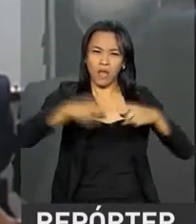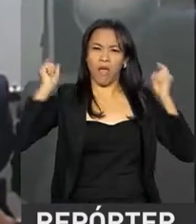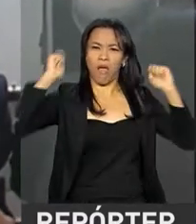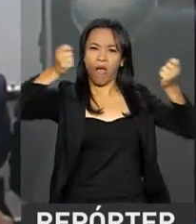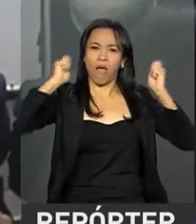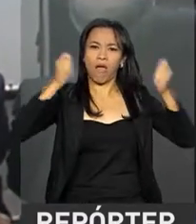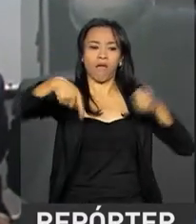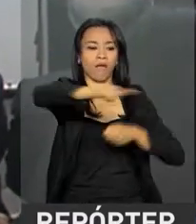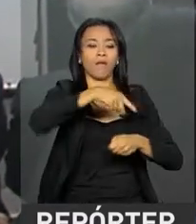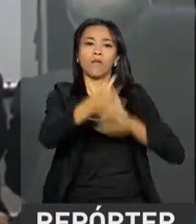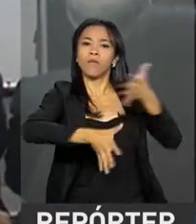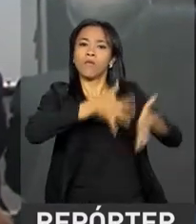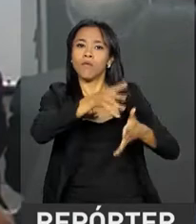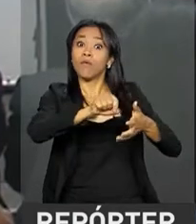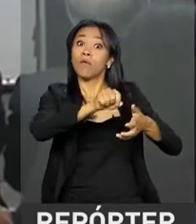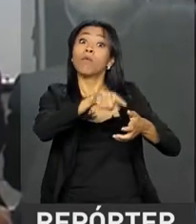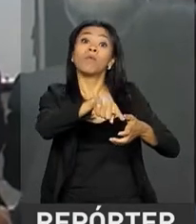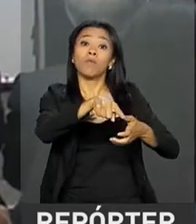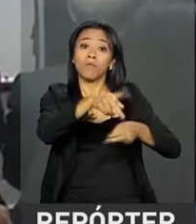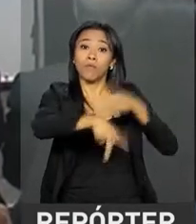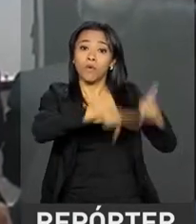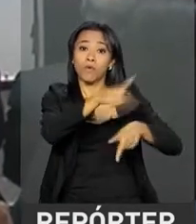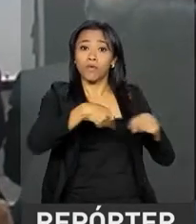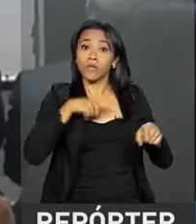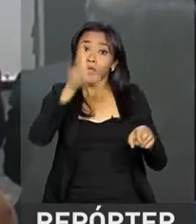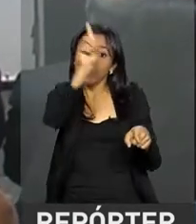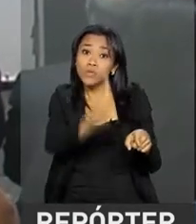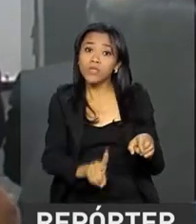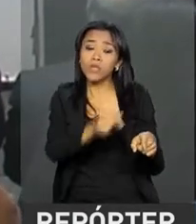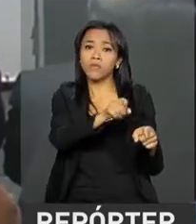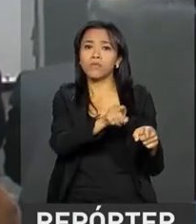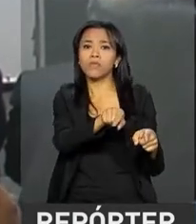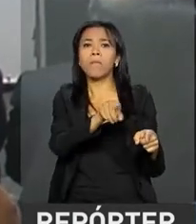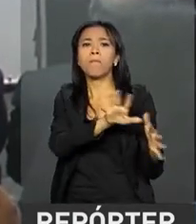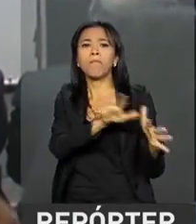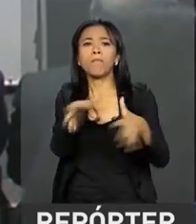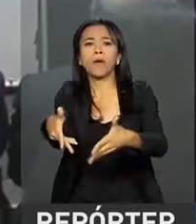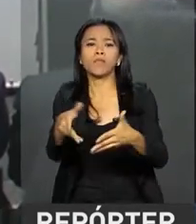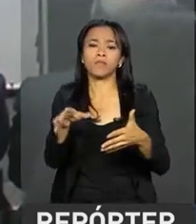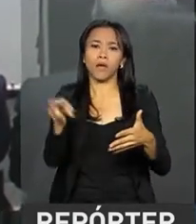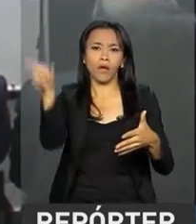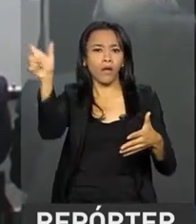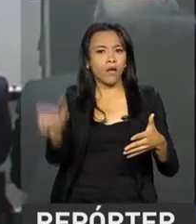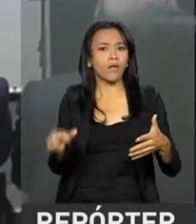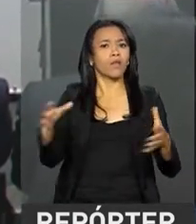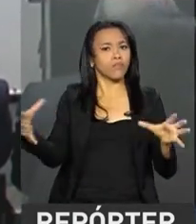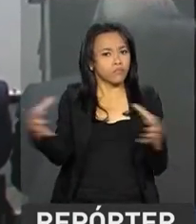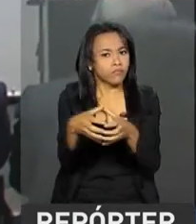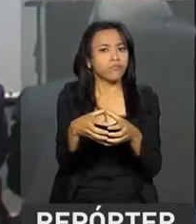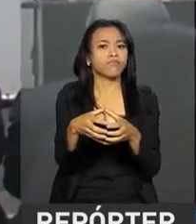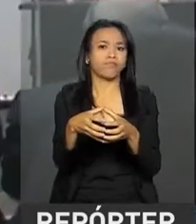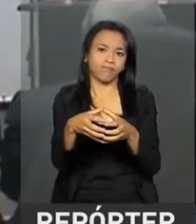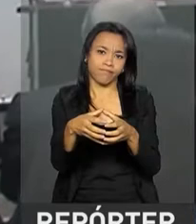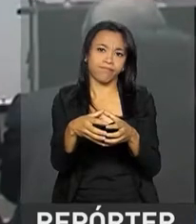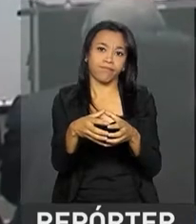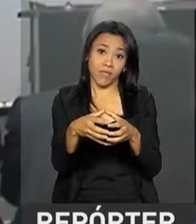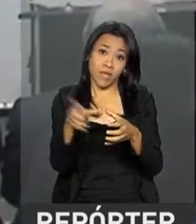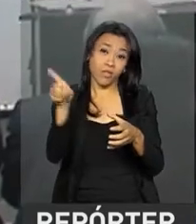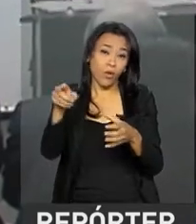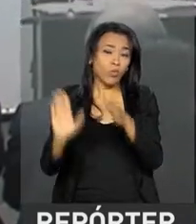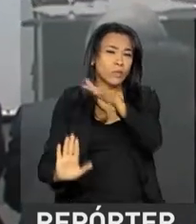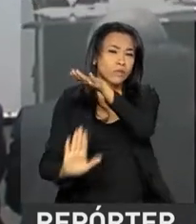chegar a ter o direito de voltar a participar do Mercosul como um país plenamente democrático. É uma